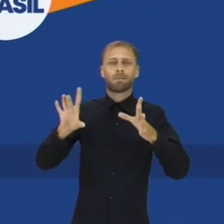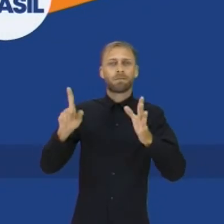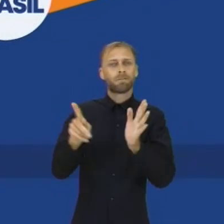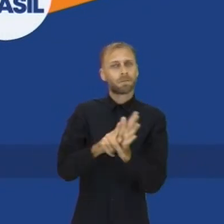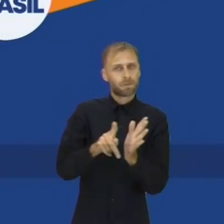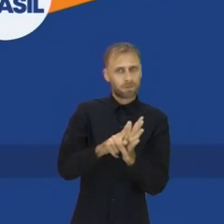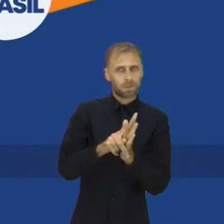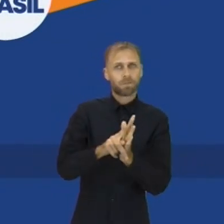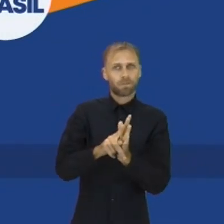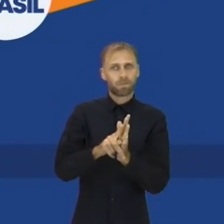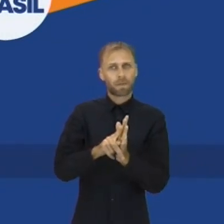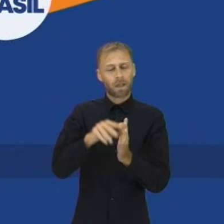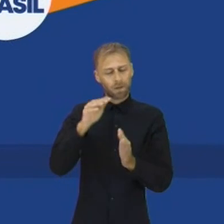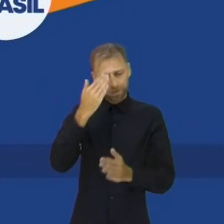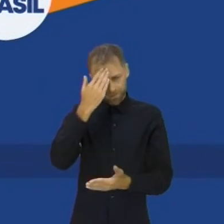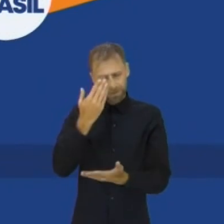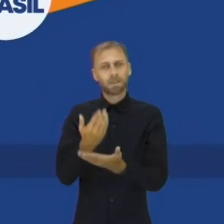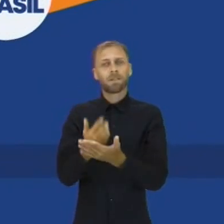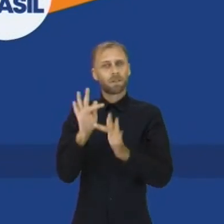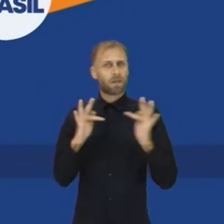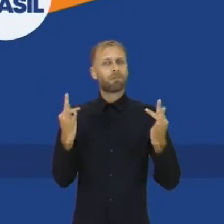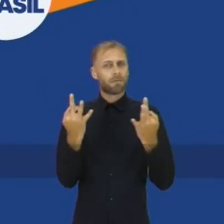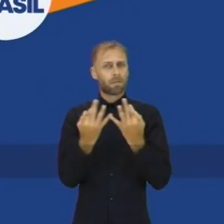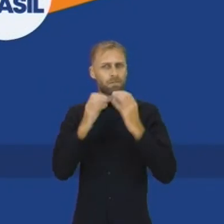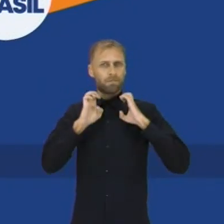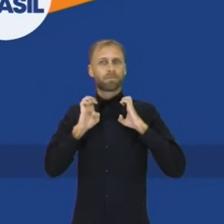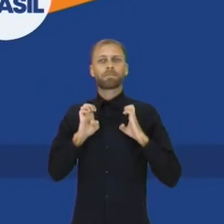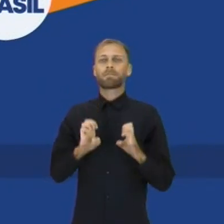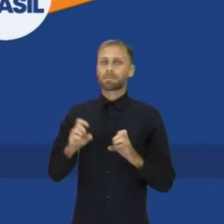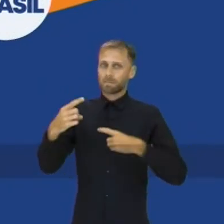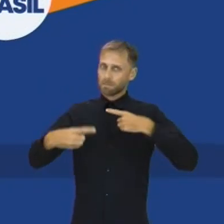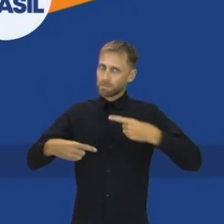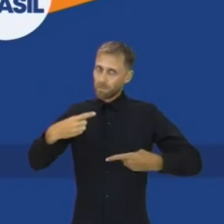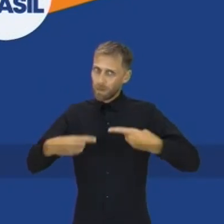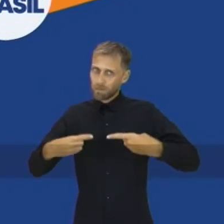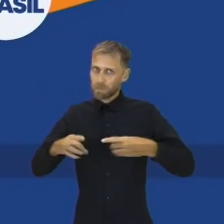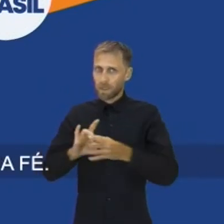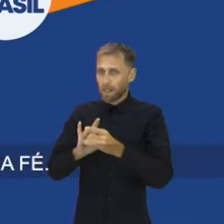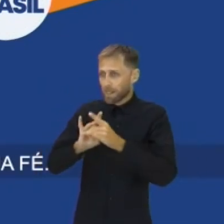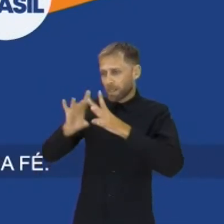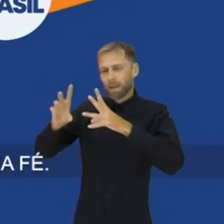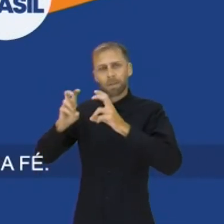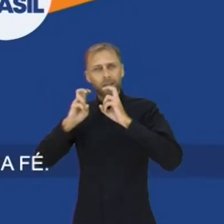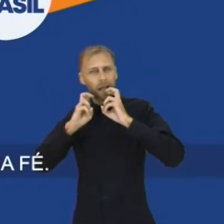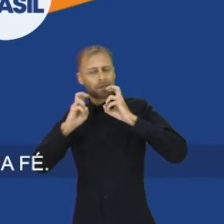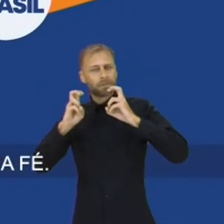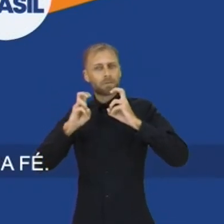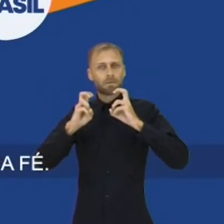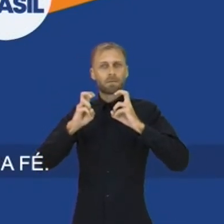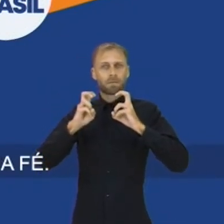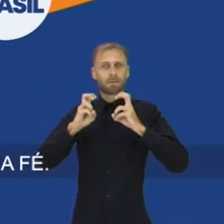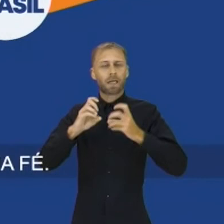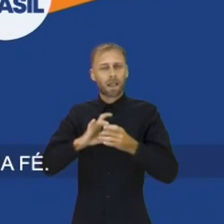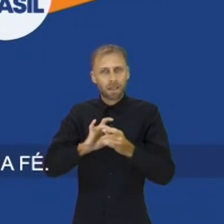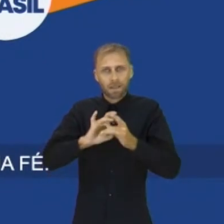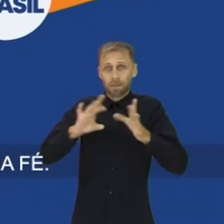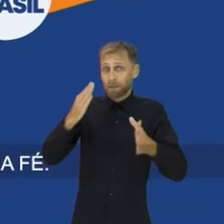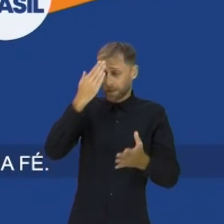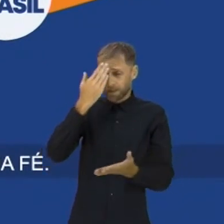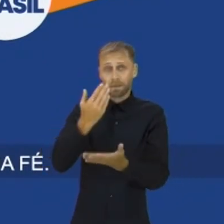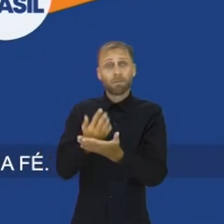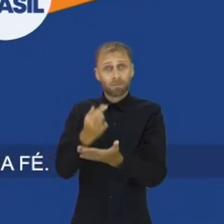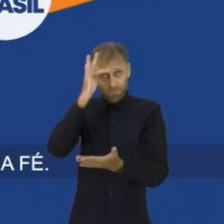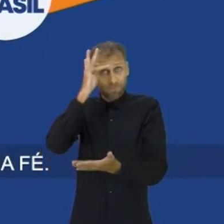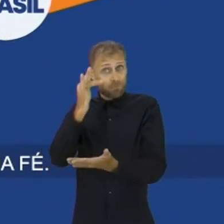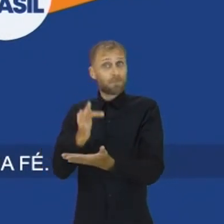sua independência e liberdade Sou a favor da família Da ética na política Da liberdade de expressão E a liberdade de